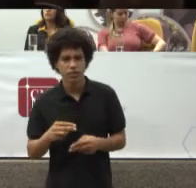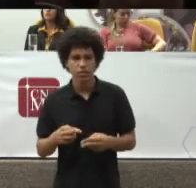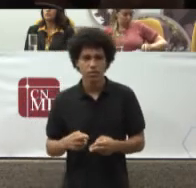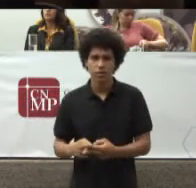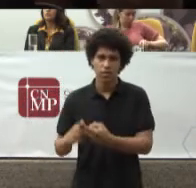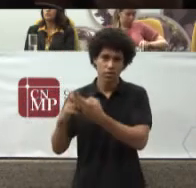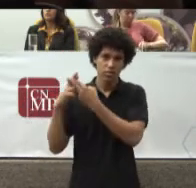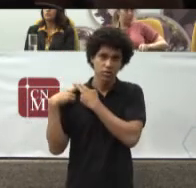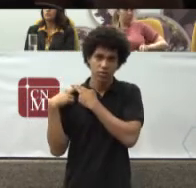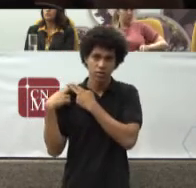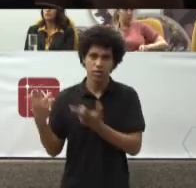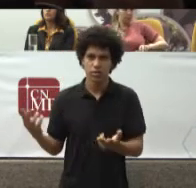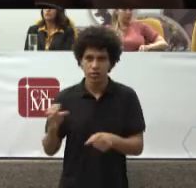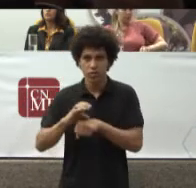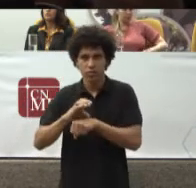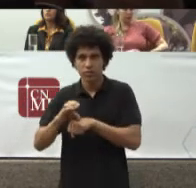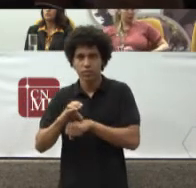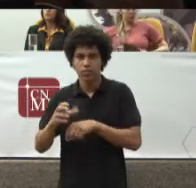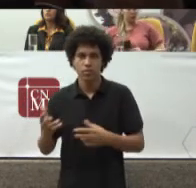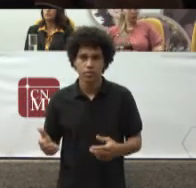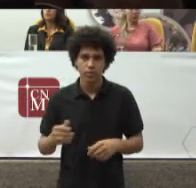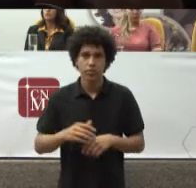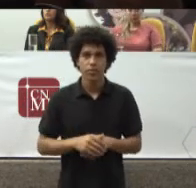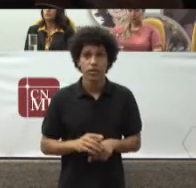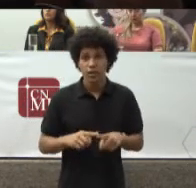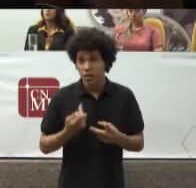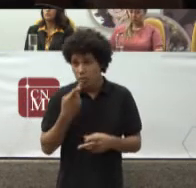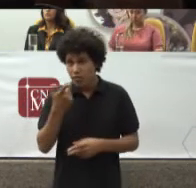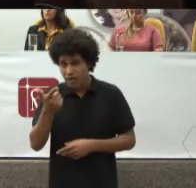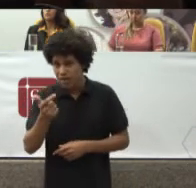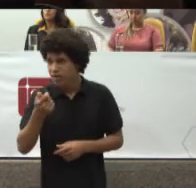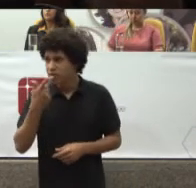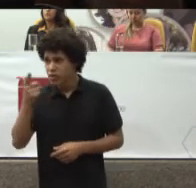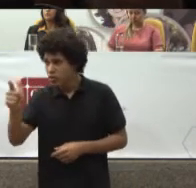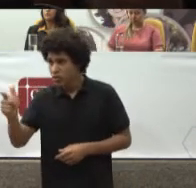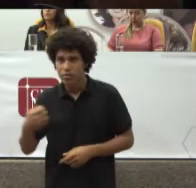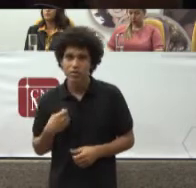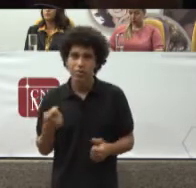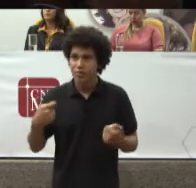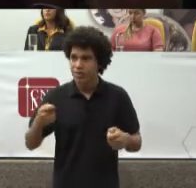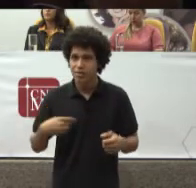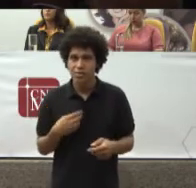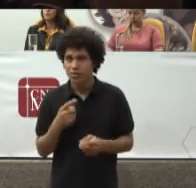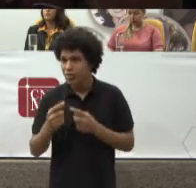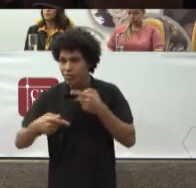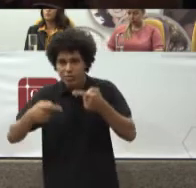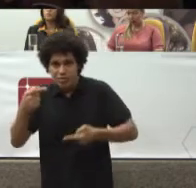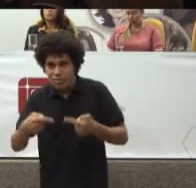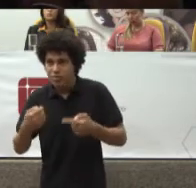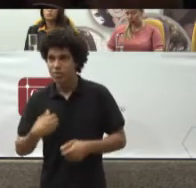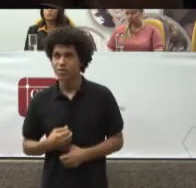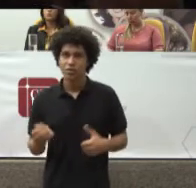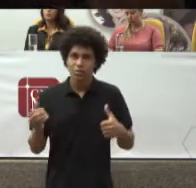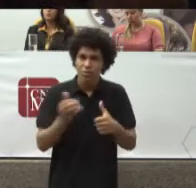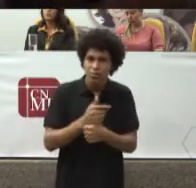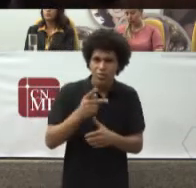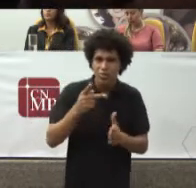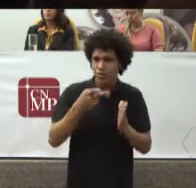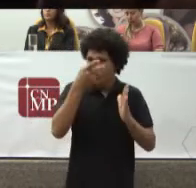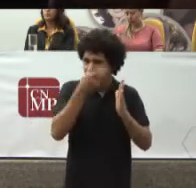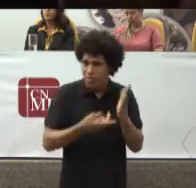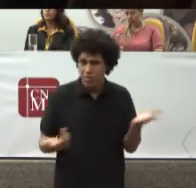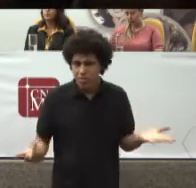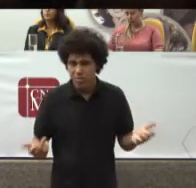Daí para eu dizer Que eu tenho Que rediscutir Substituto Processual Ou Que eu tenho Que discutir O papel Da